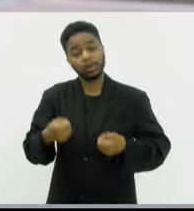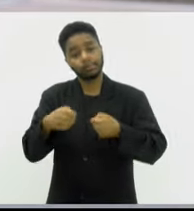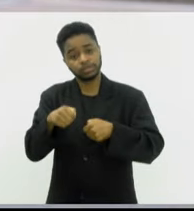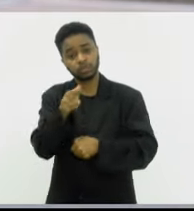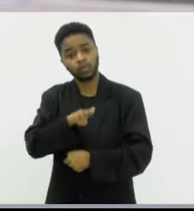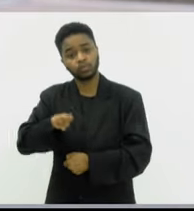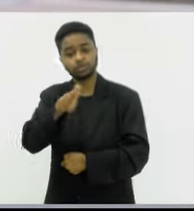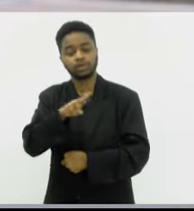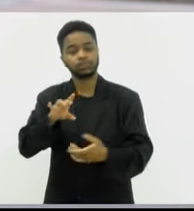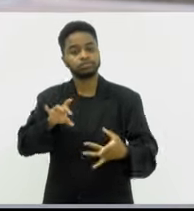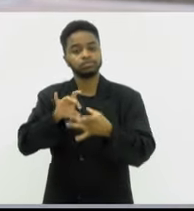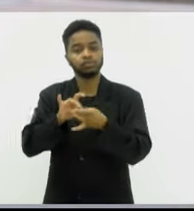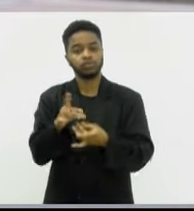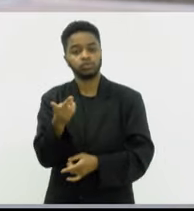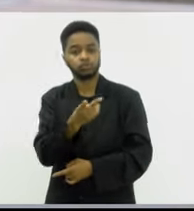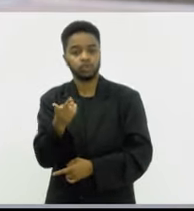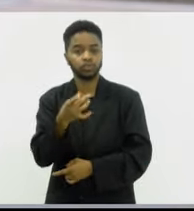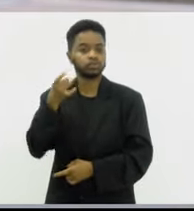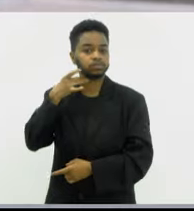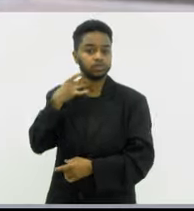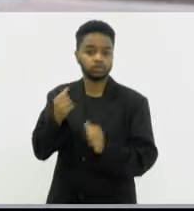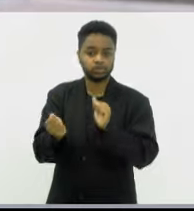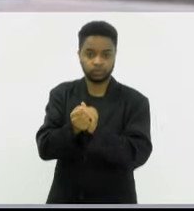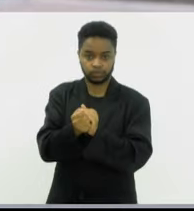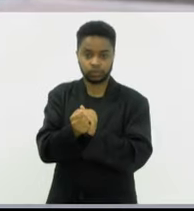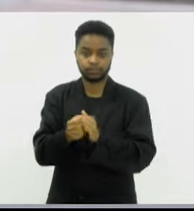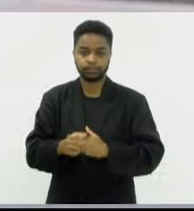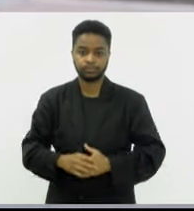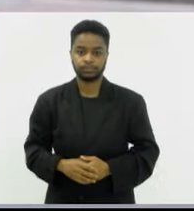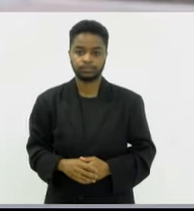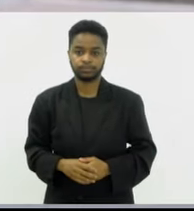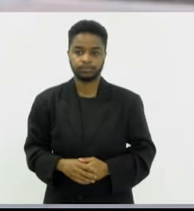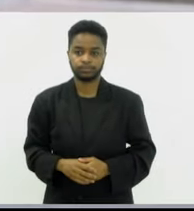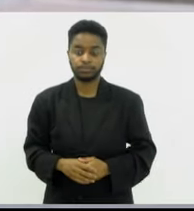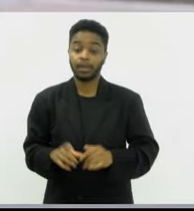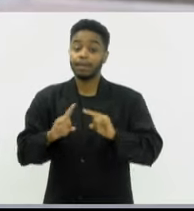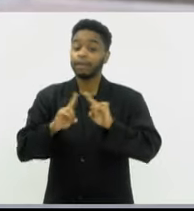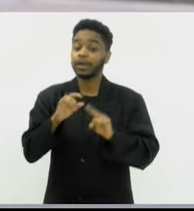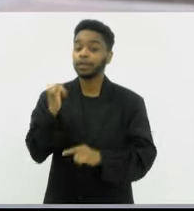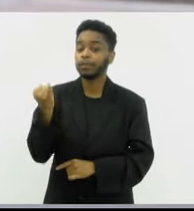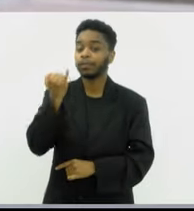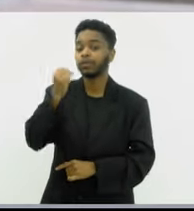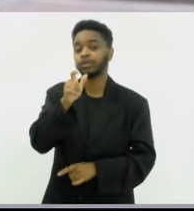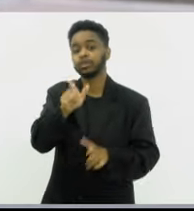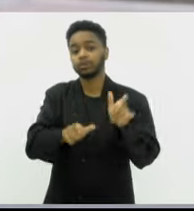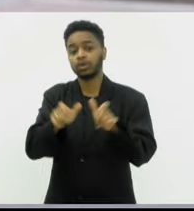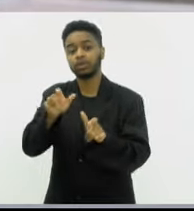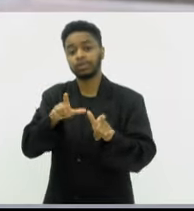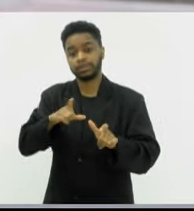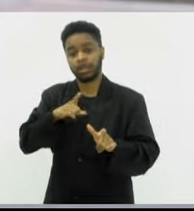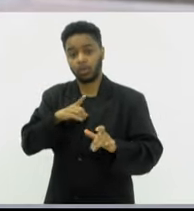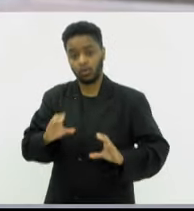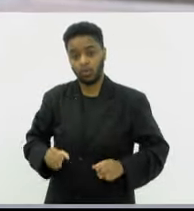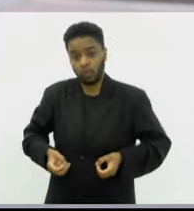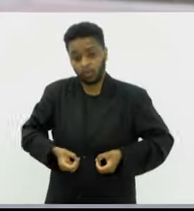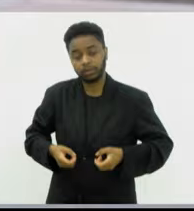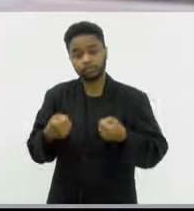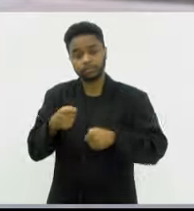progesterona. A progesterona pode ser um progestágeno, mas é importante nas mulheres que têm útero fazer as duas formas.